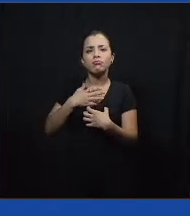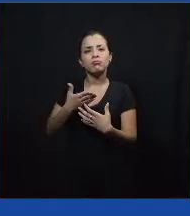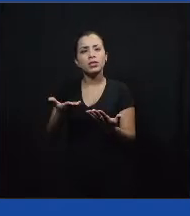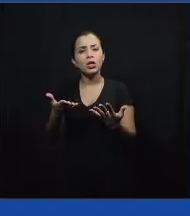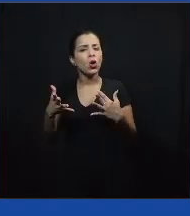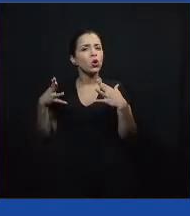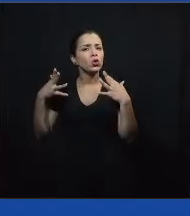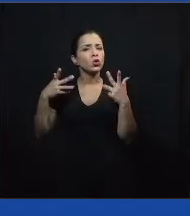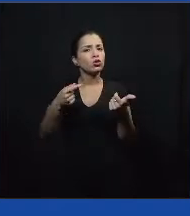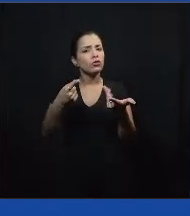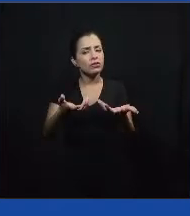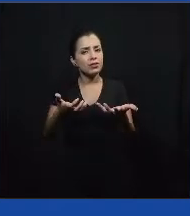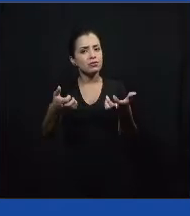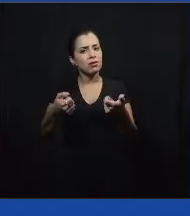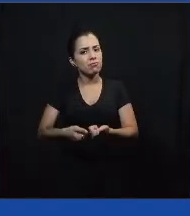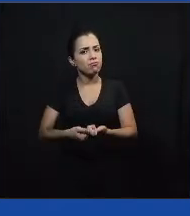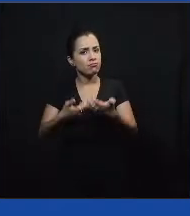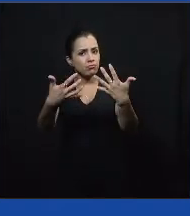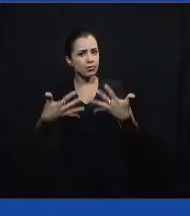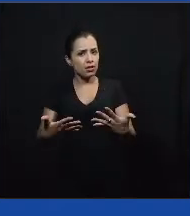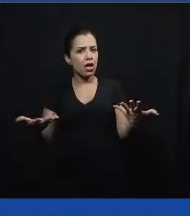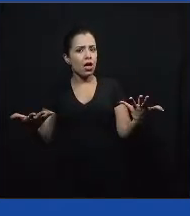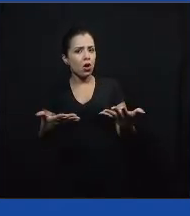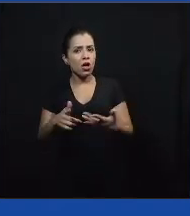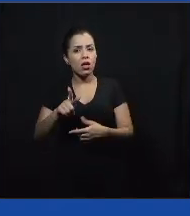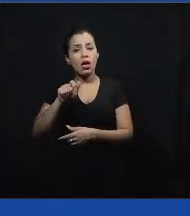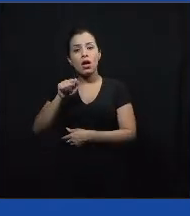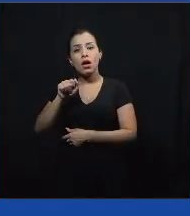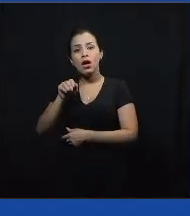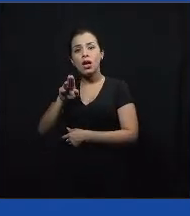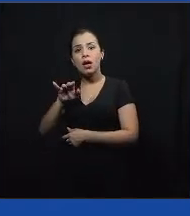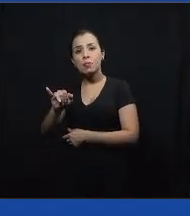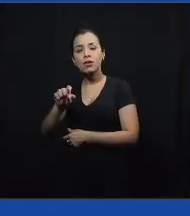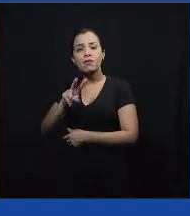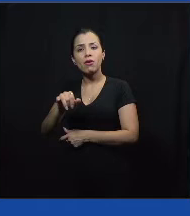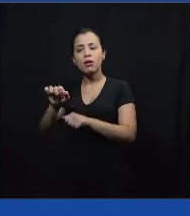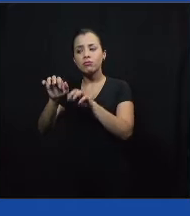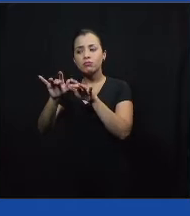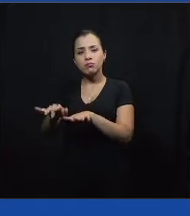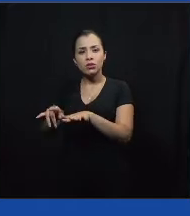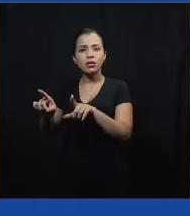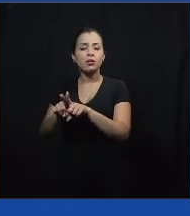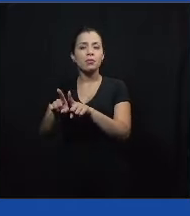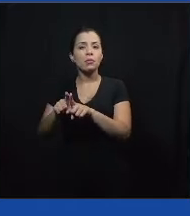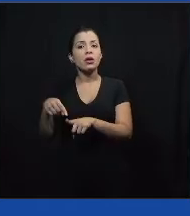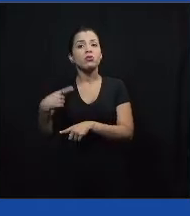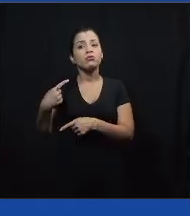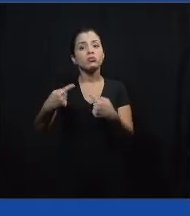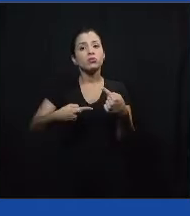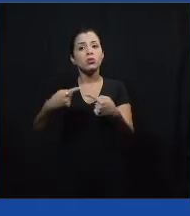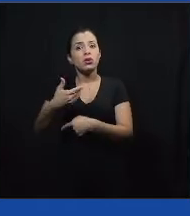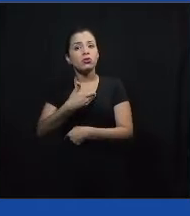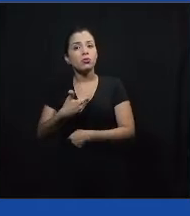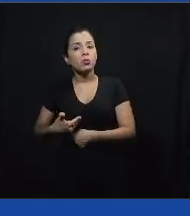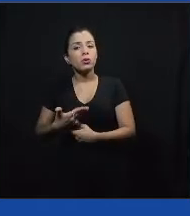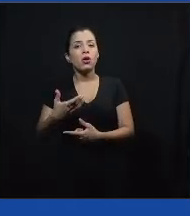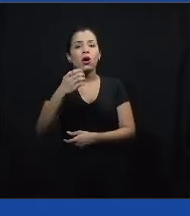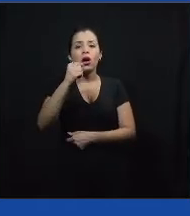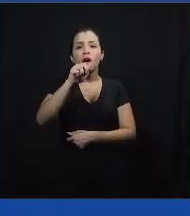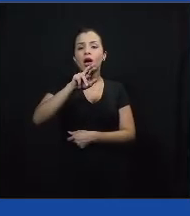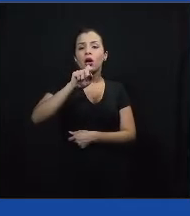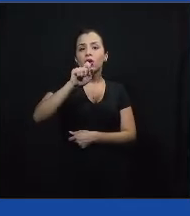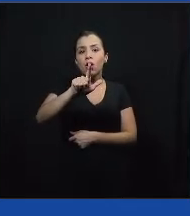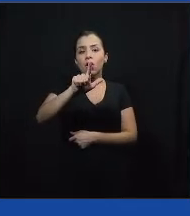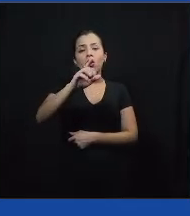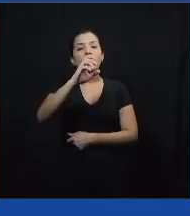tudo que vocês falarem a Gabi vai também estar escrevendo para que a gente possa montar aí a nossa política pública. Então, Carol, Cris, é com